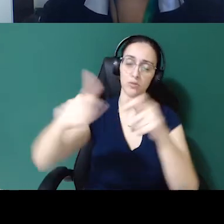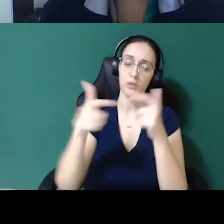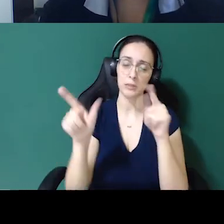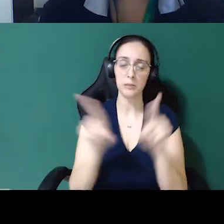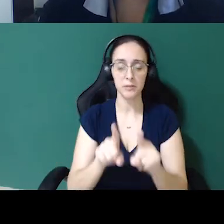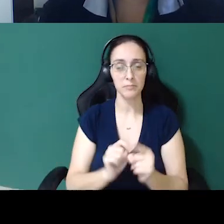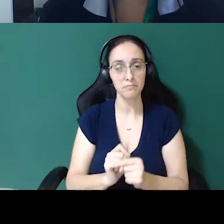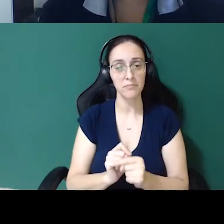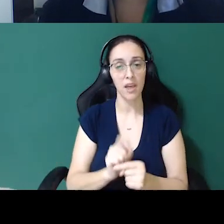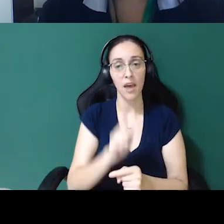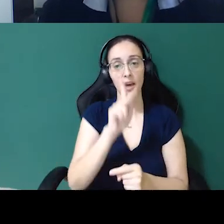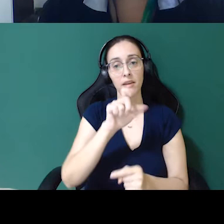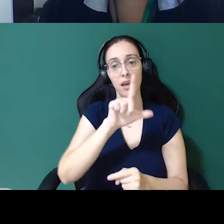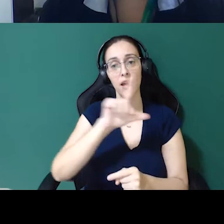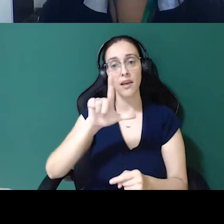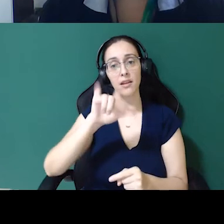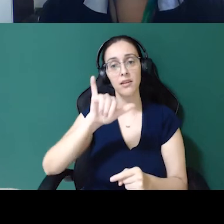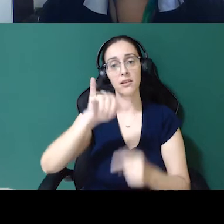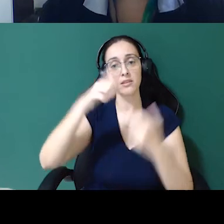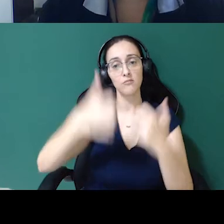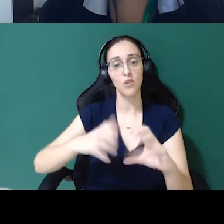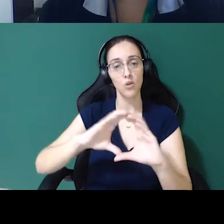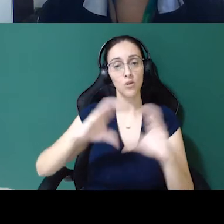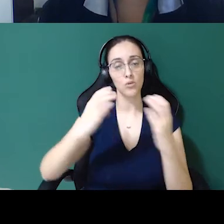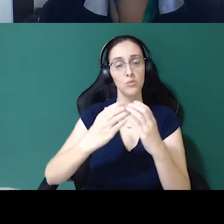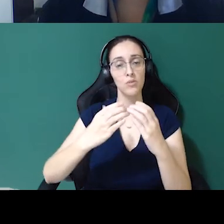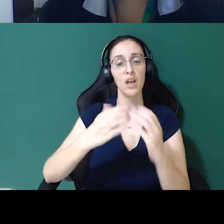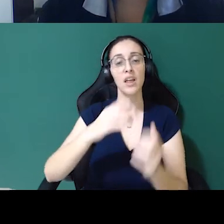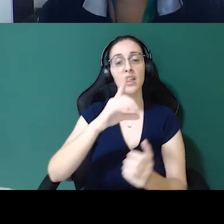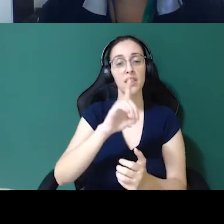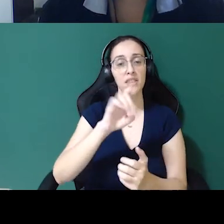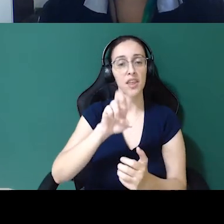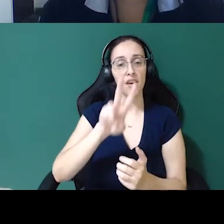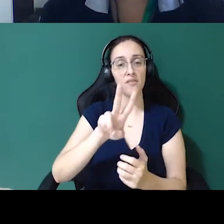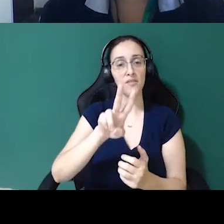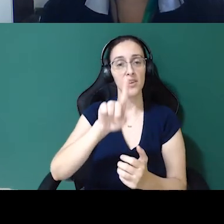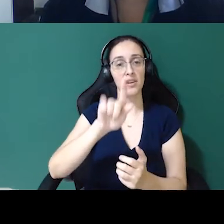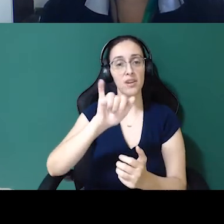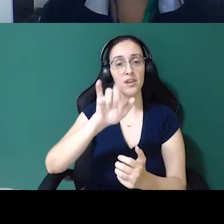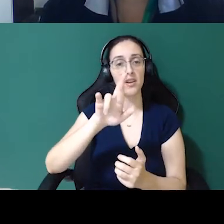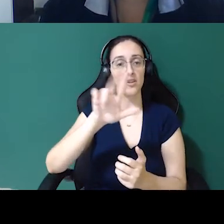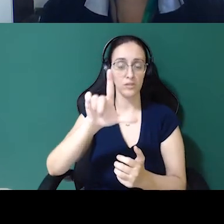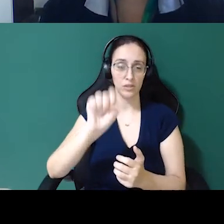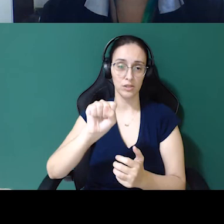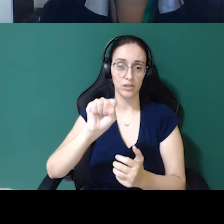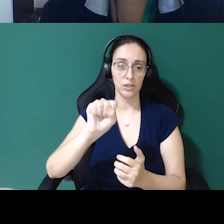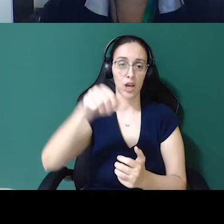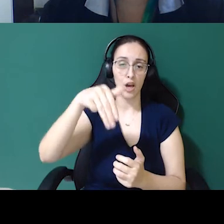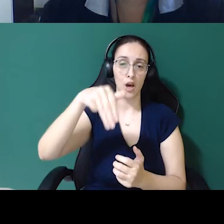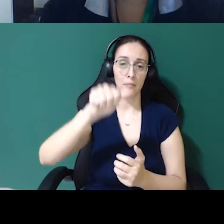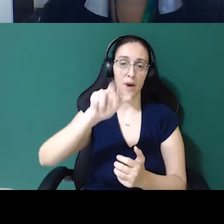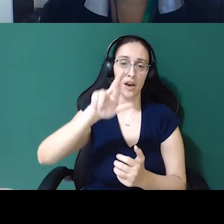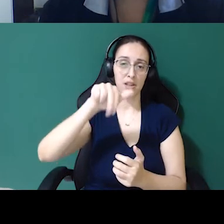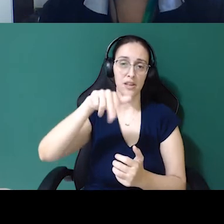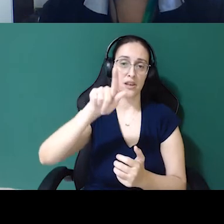A Kelly trouxe aqui a comunidade Dev Girls de Maringá e aí é uma opção, assim,